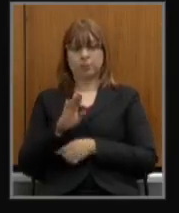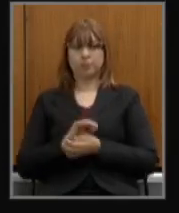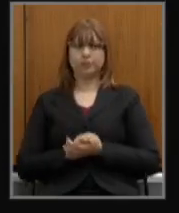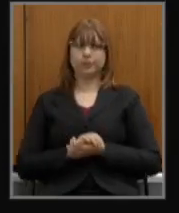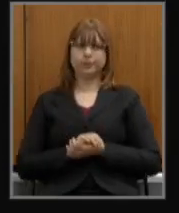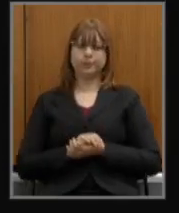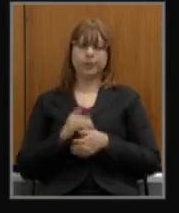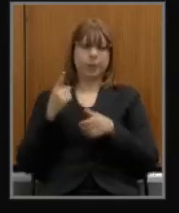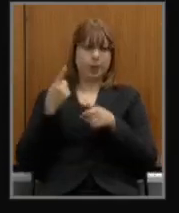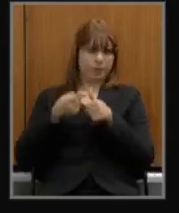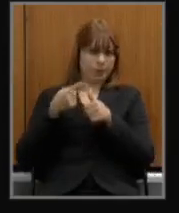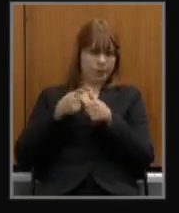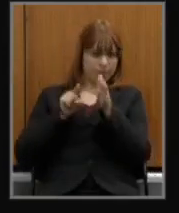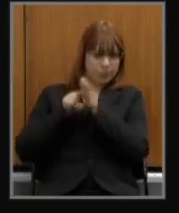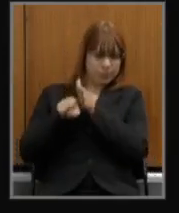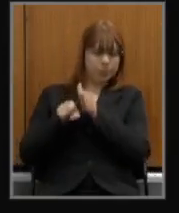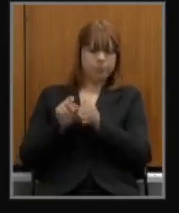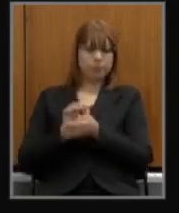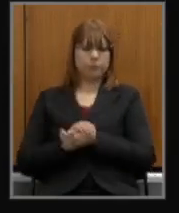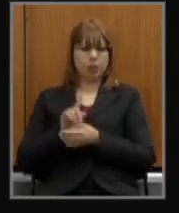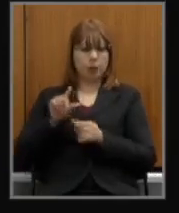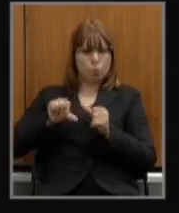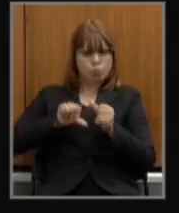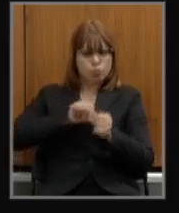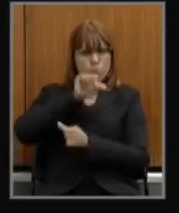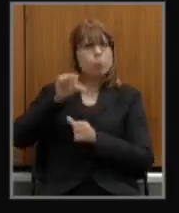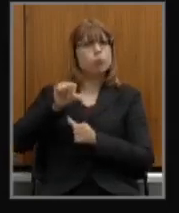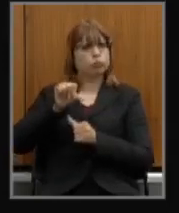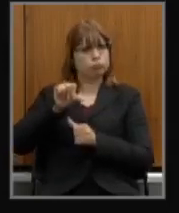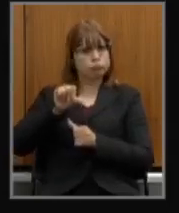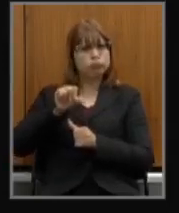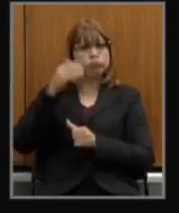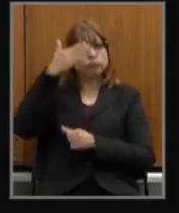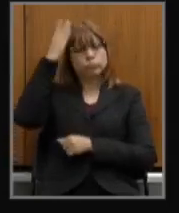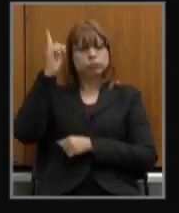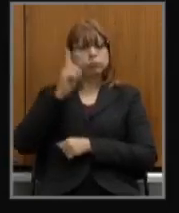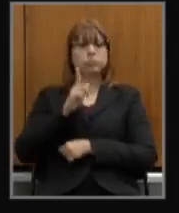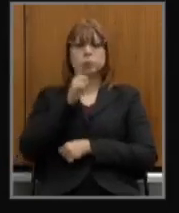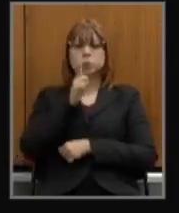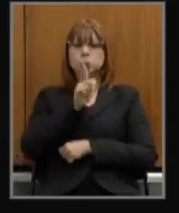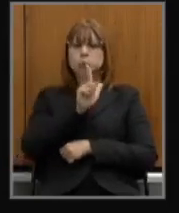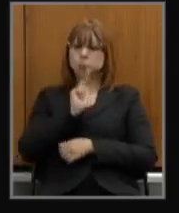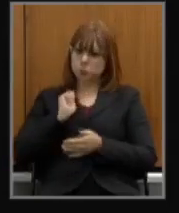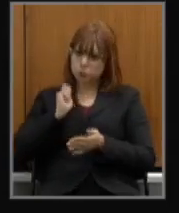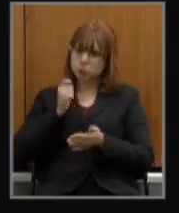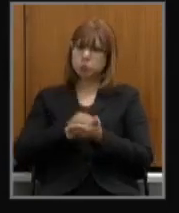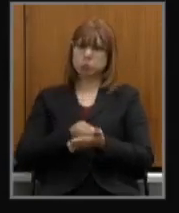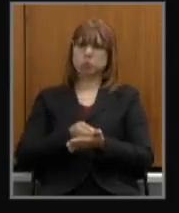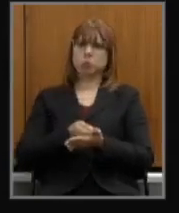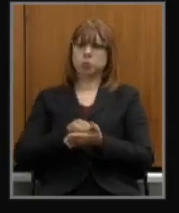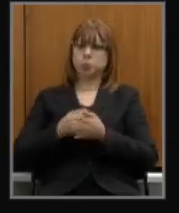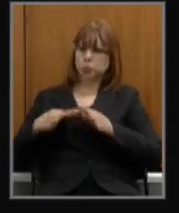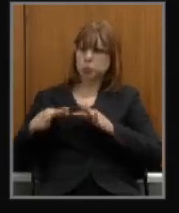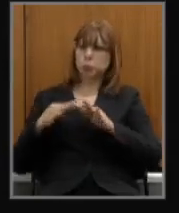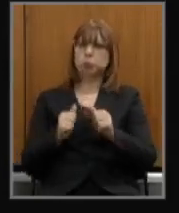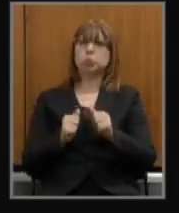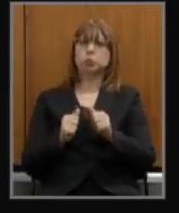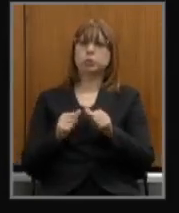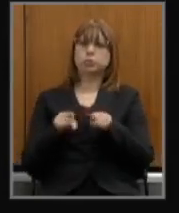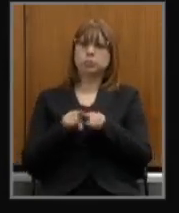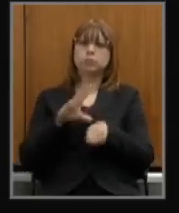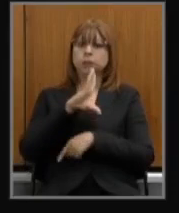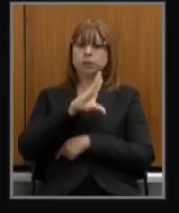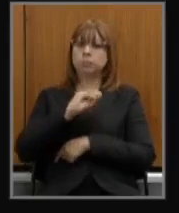essa mudança foi muito radical o Zema conseguiu estar pagando essas coisas todas e até esses